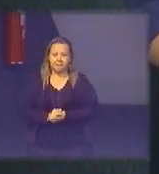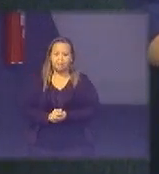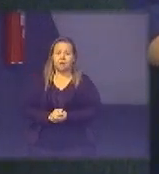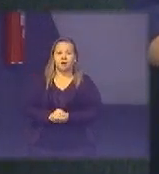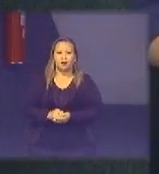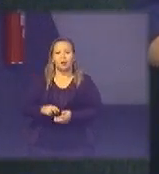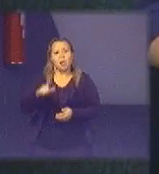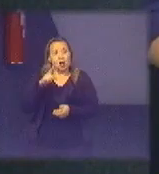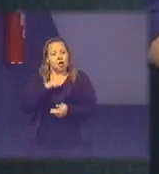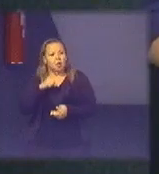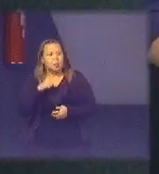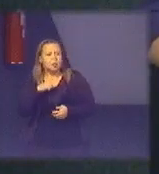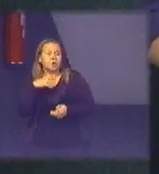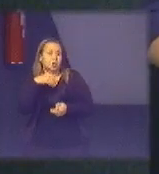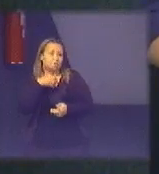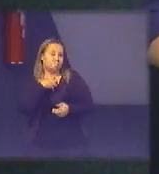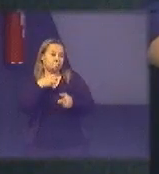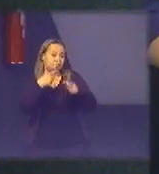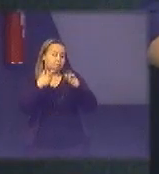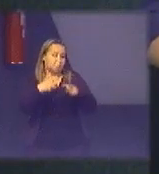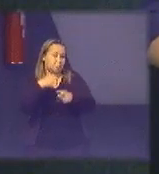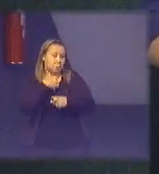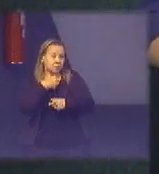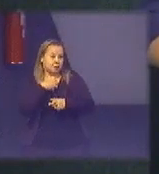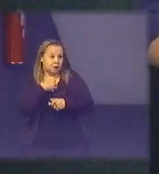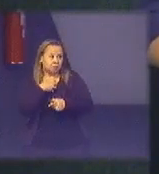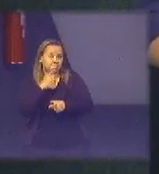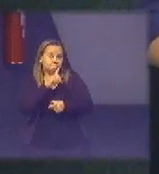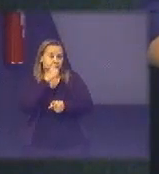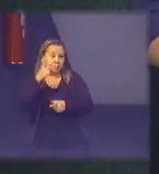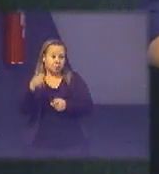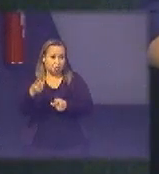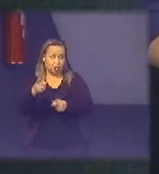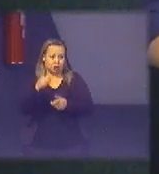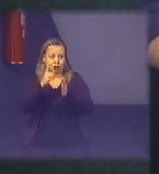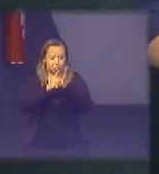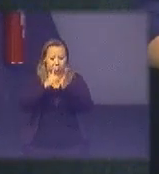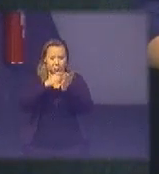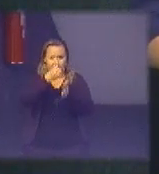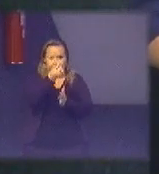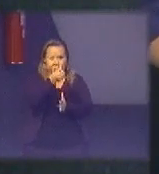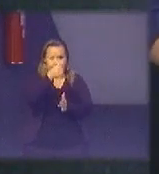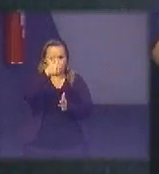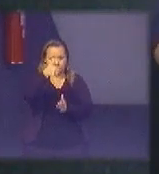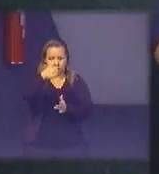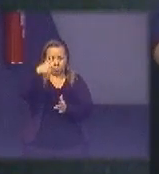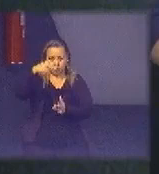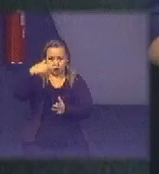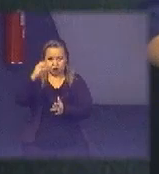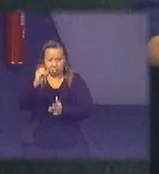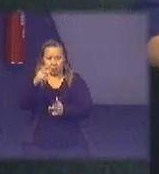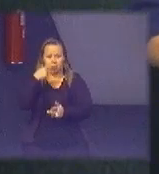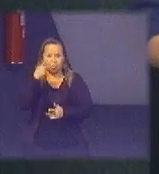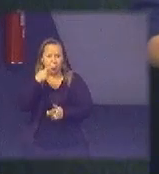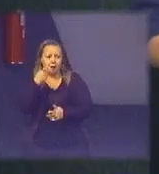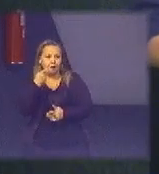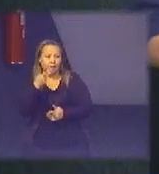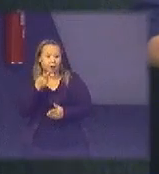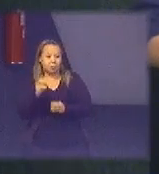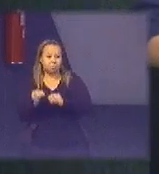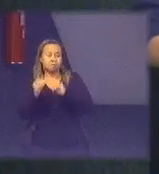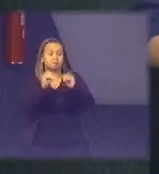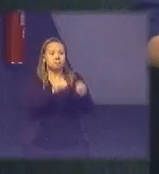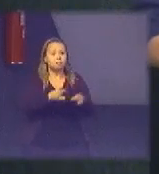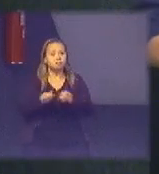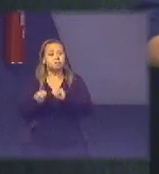tem uma situação também que a gente vai fazer hoje em dia tem um decreto que é o 6170 que ele fala sobre convênios contatos de repasse